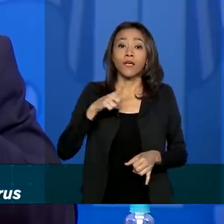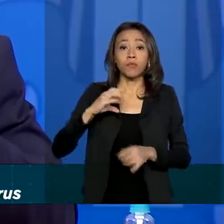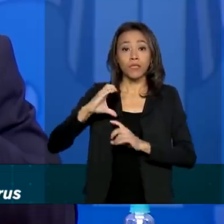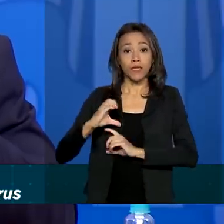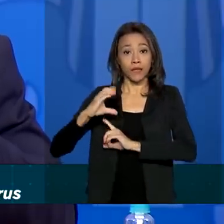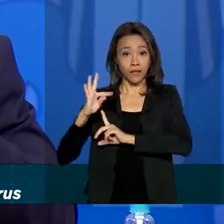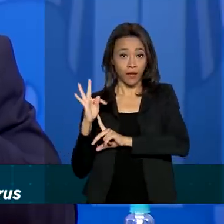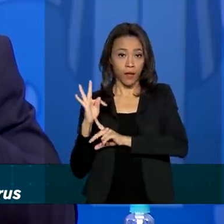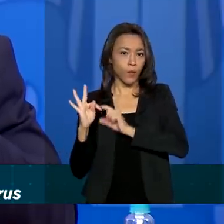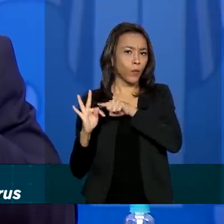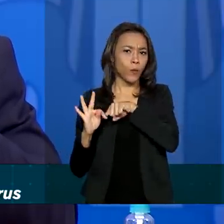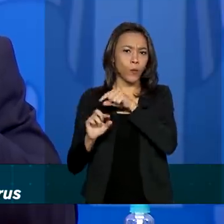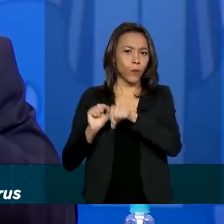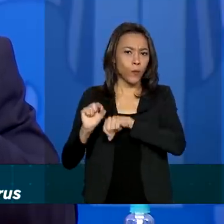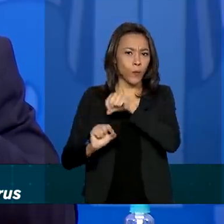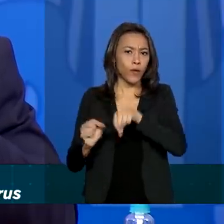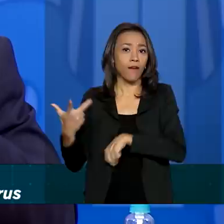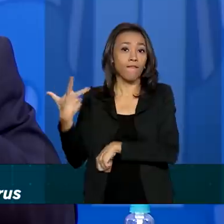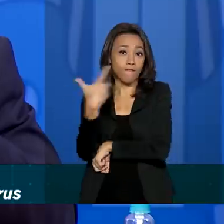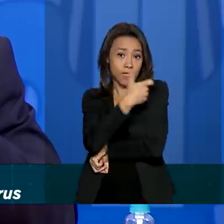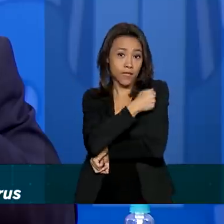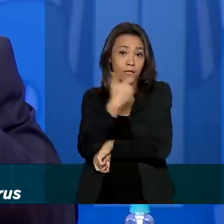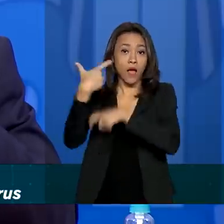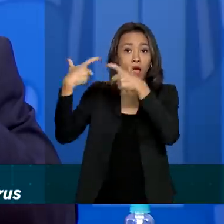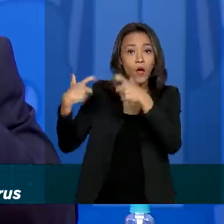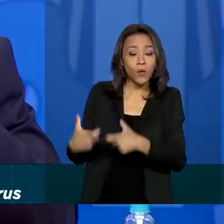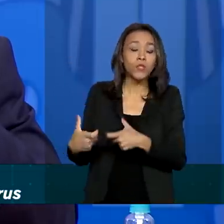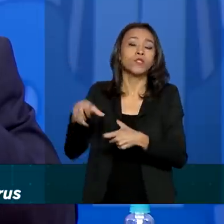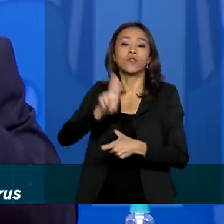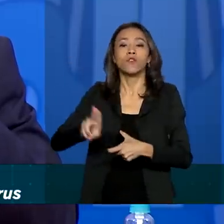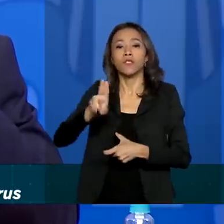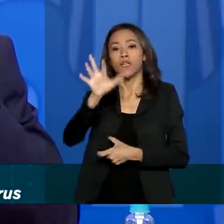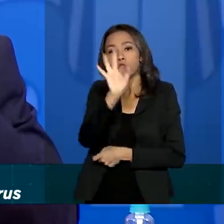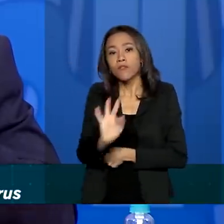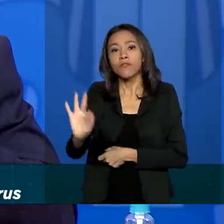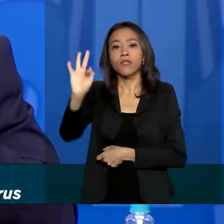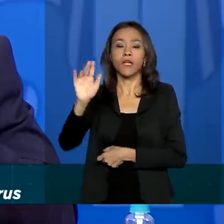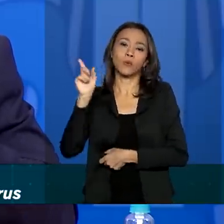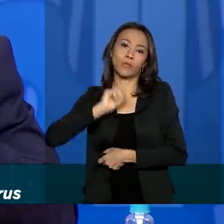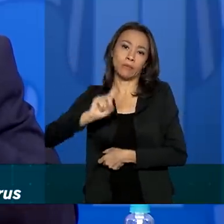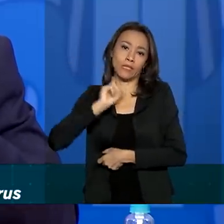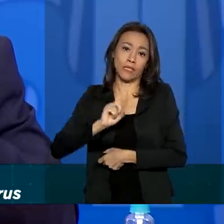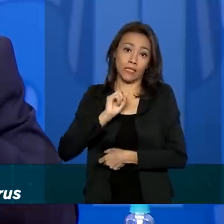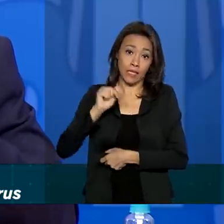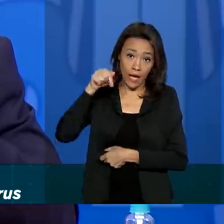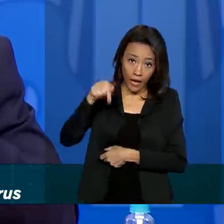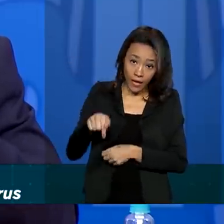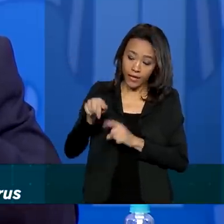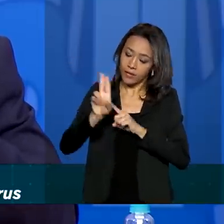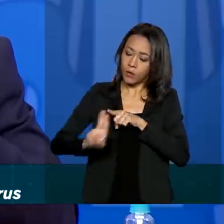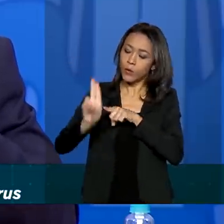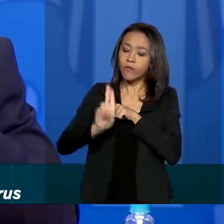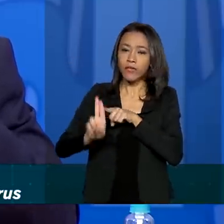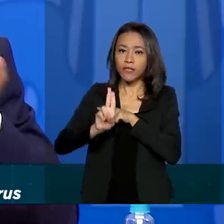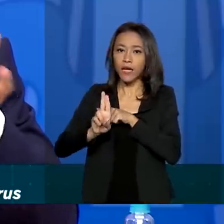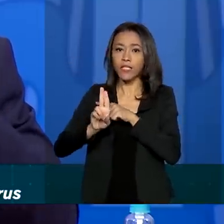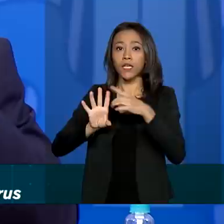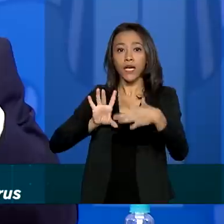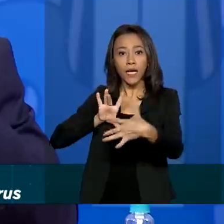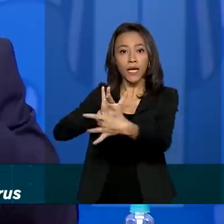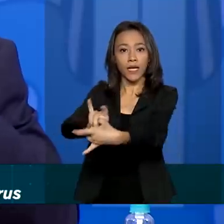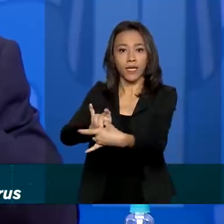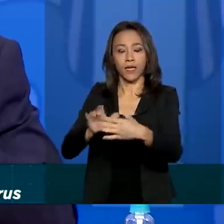CT Vacinas, fica na Universidade Federal de Minas Gerais, é uma entidade que também é ligada ao Ministério de Ciência e Tecnologia,